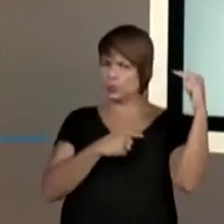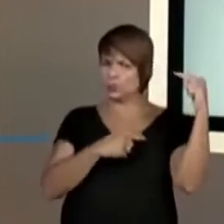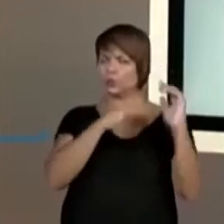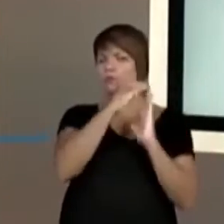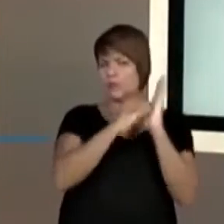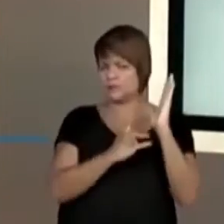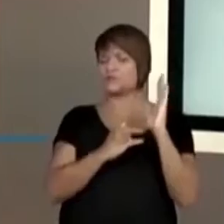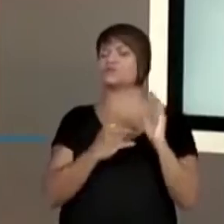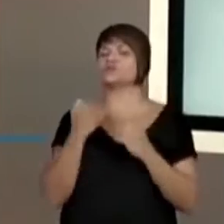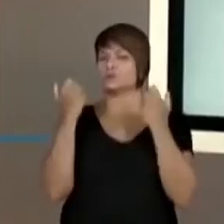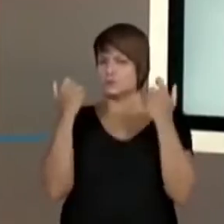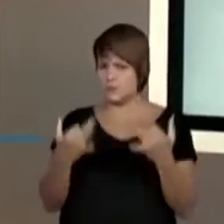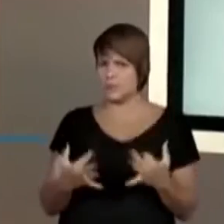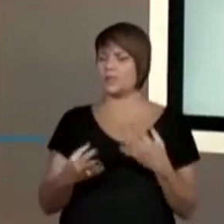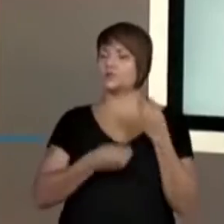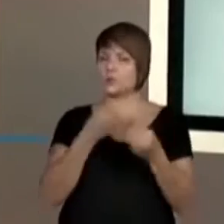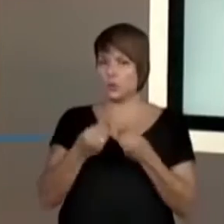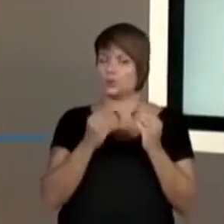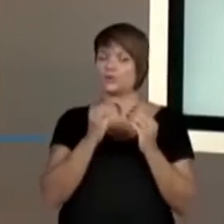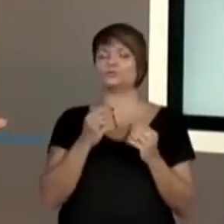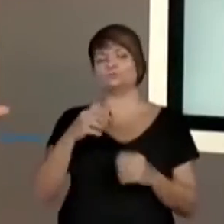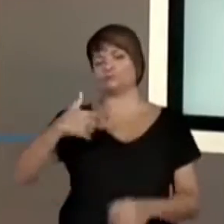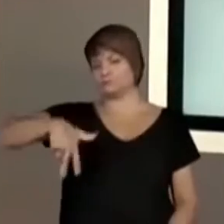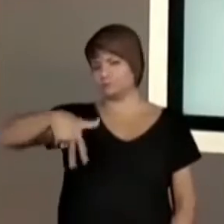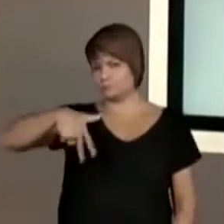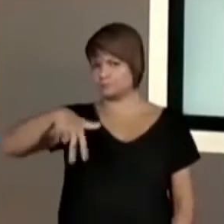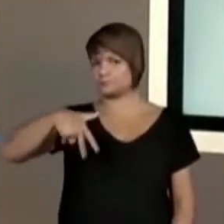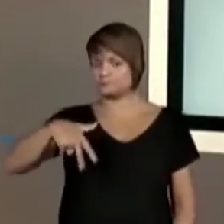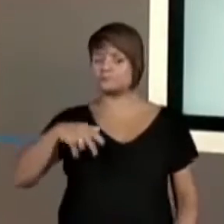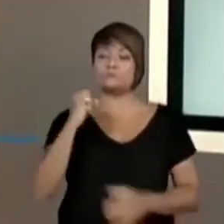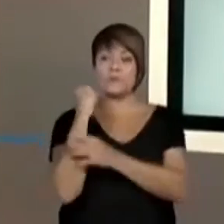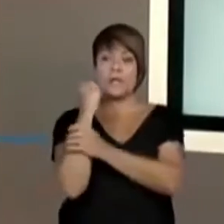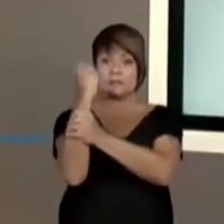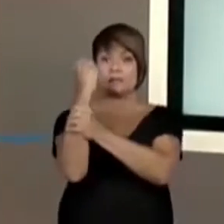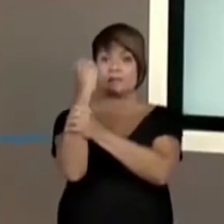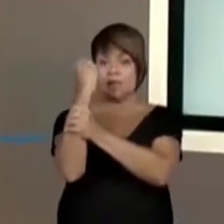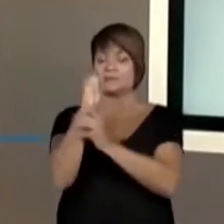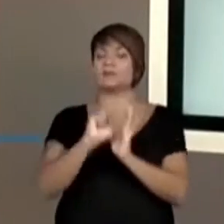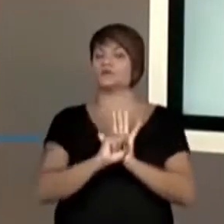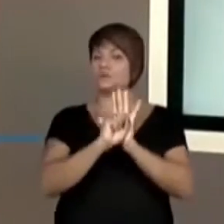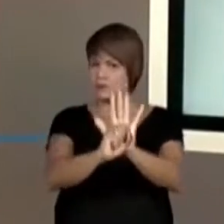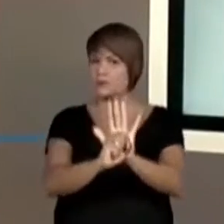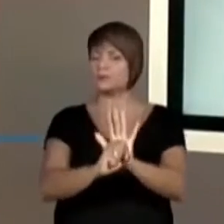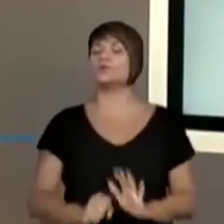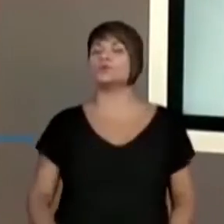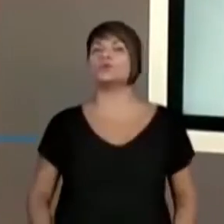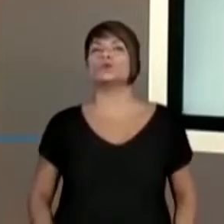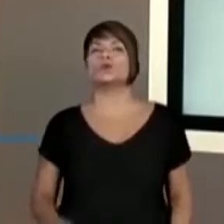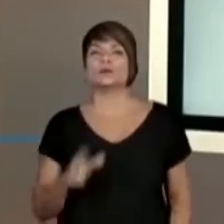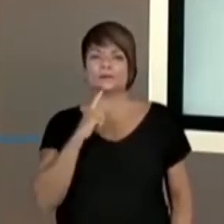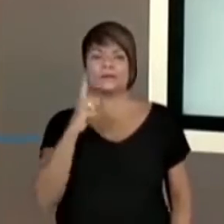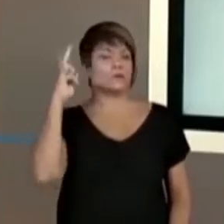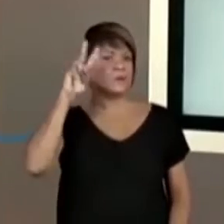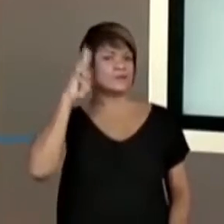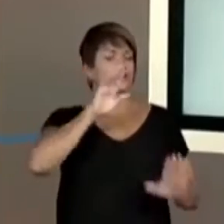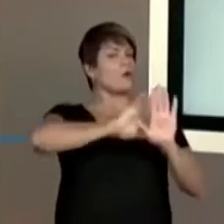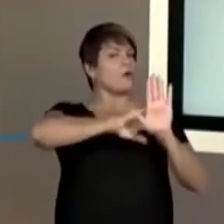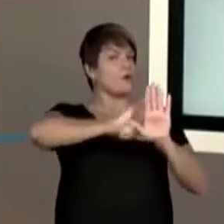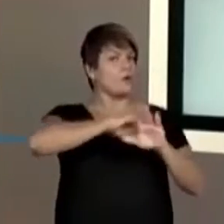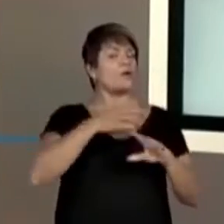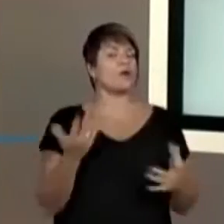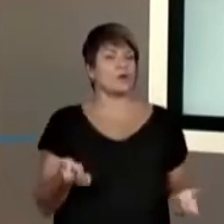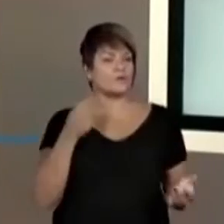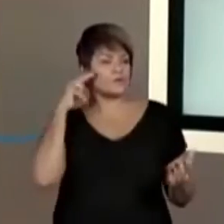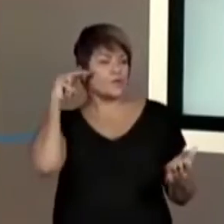explicando a história mesmo desse símbolo de resistência, né? Que tem toda uma história por trás